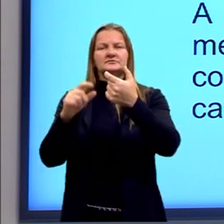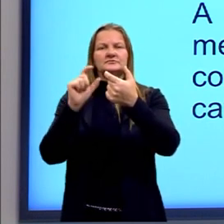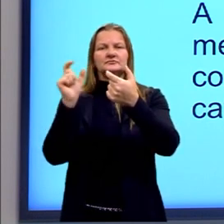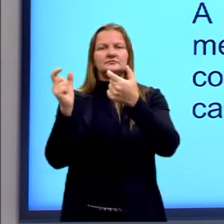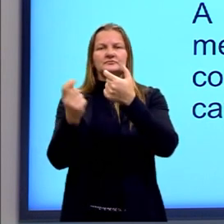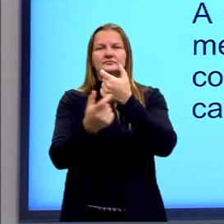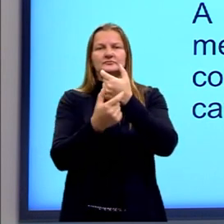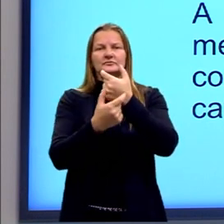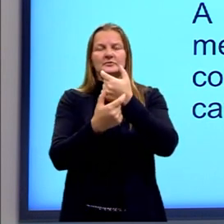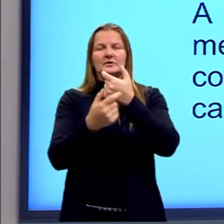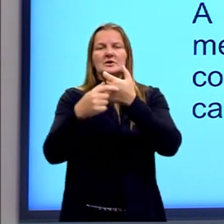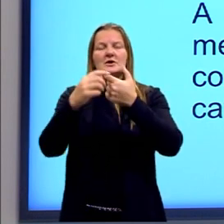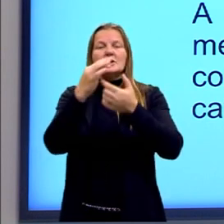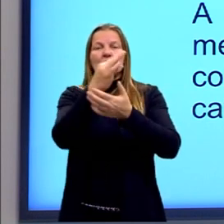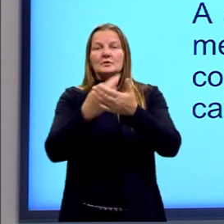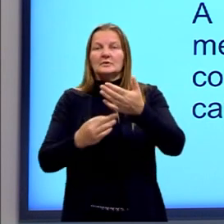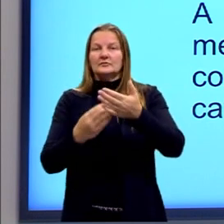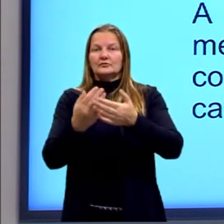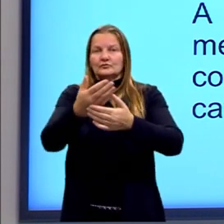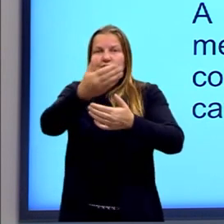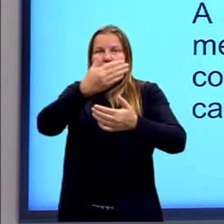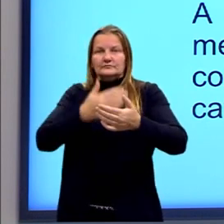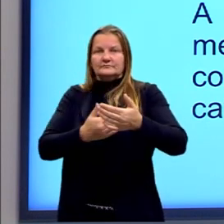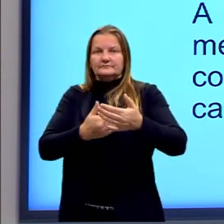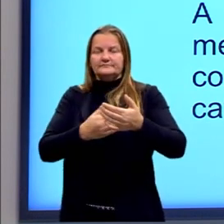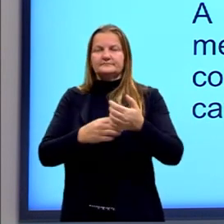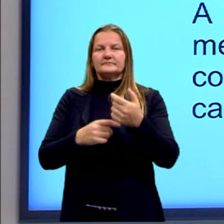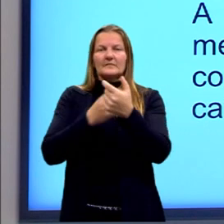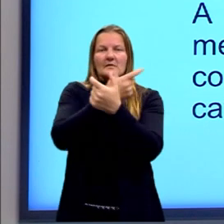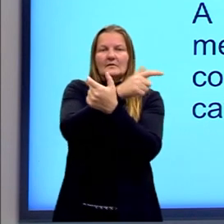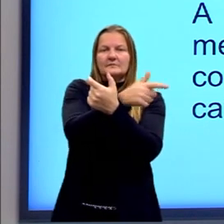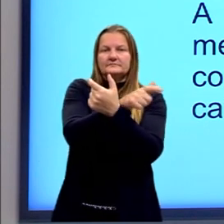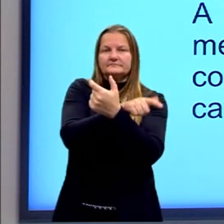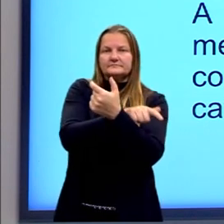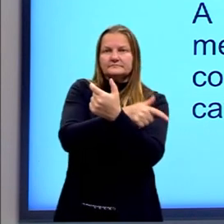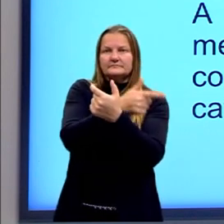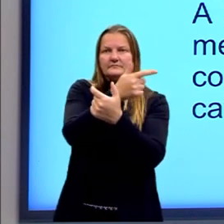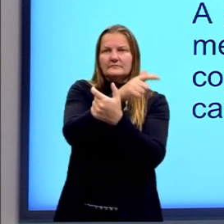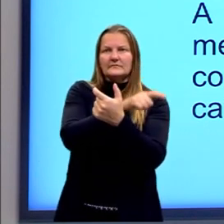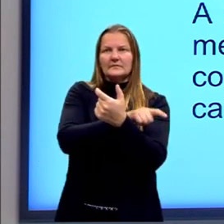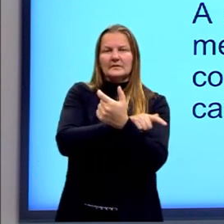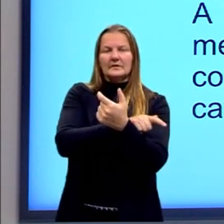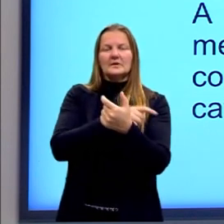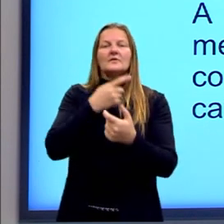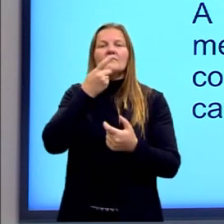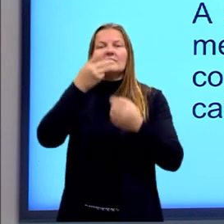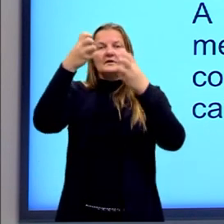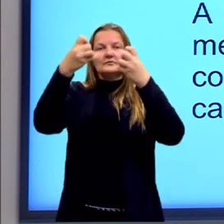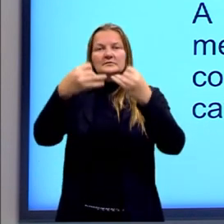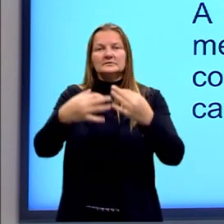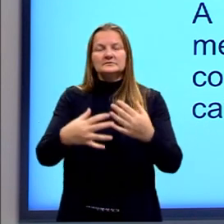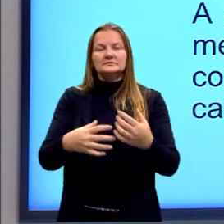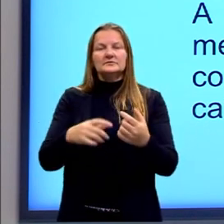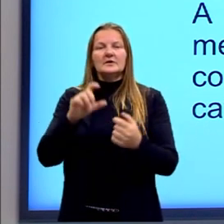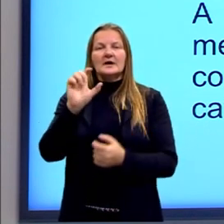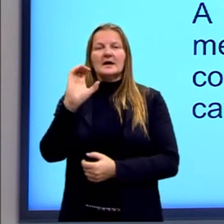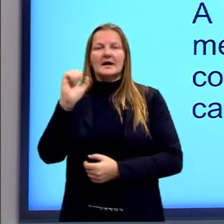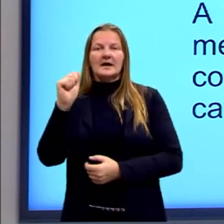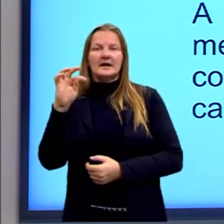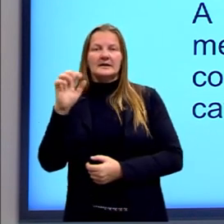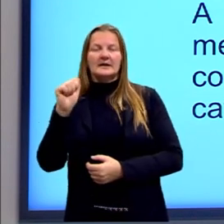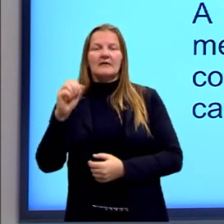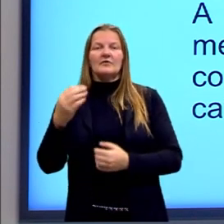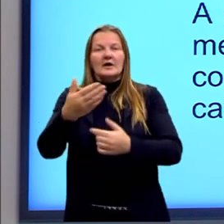um componente textual. A anáfora fala de algo que já foi dito e a catáfora